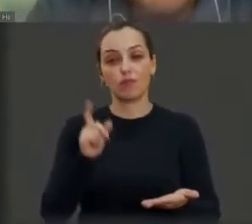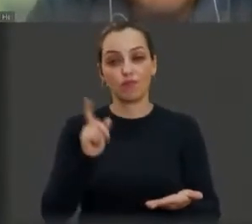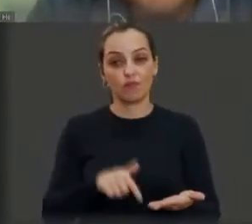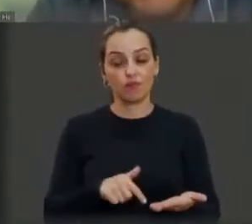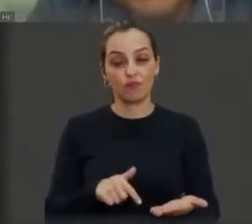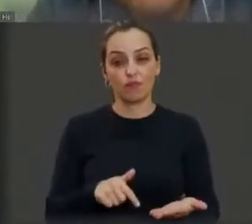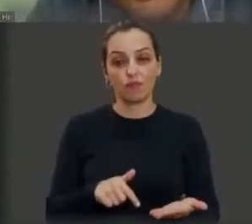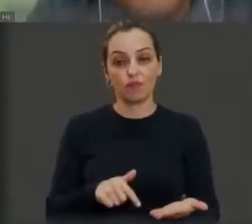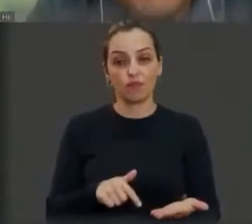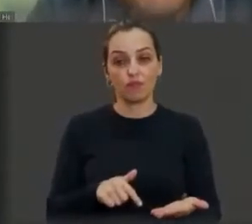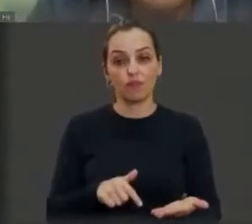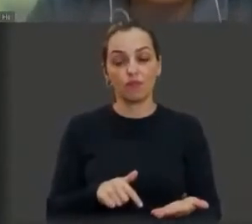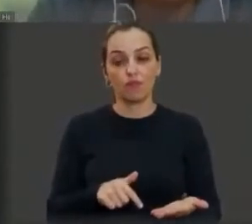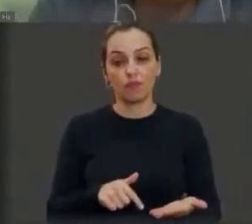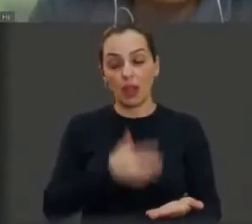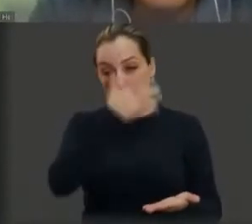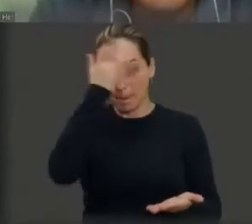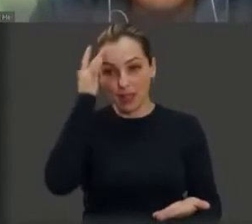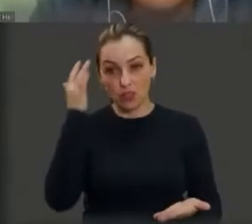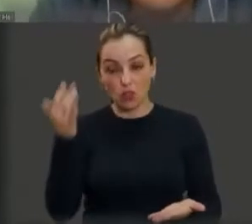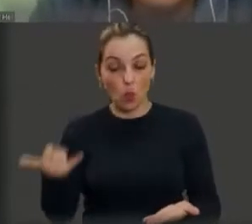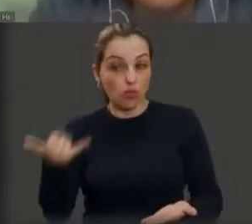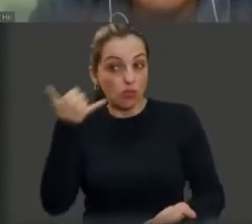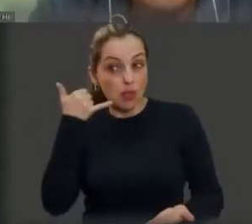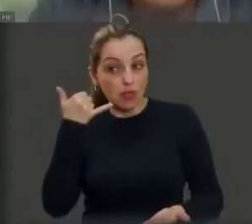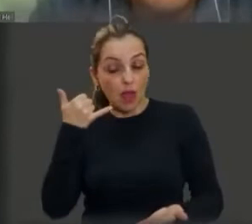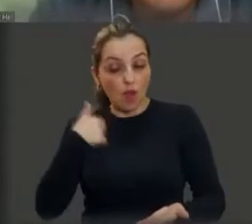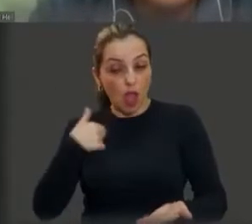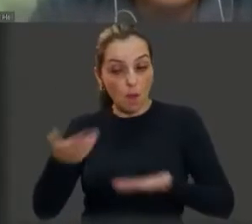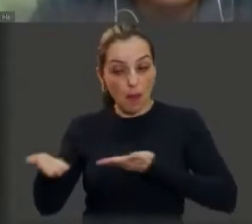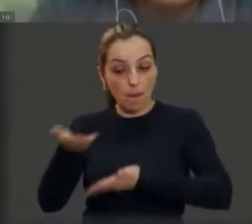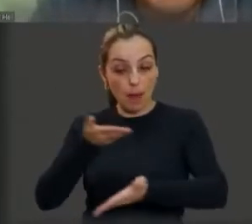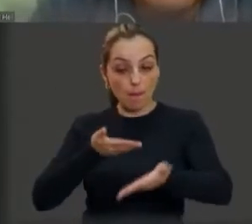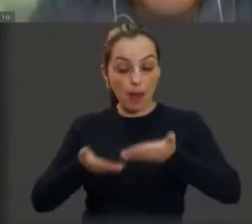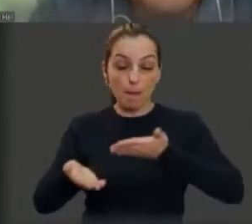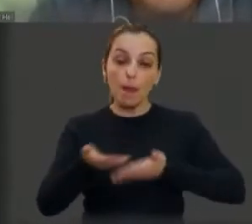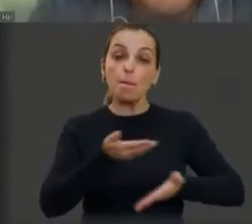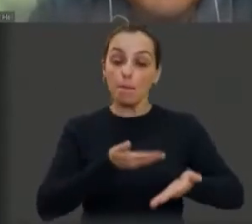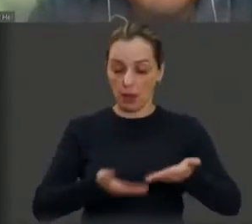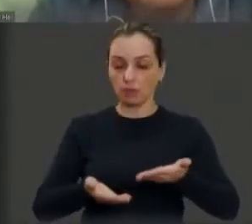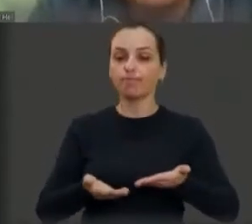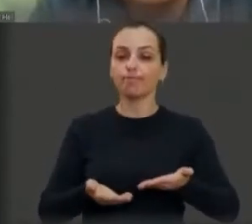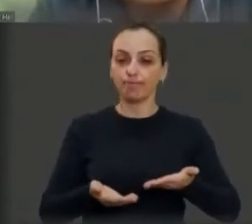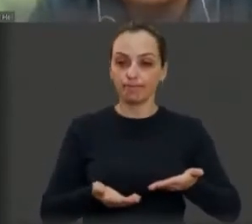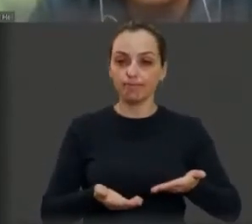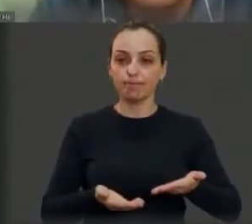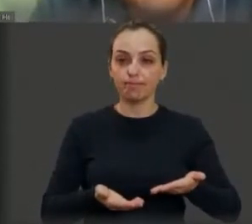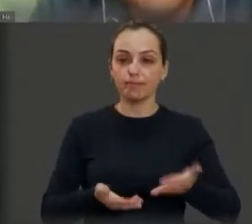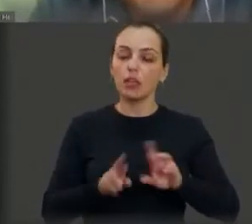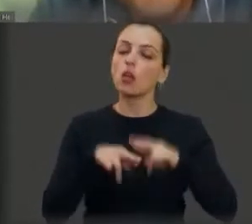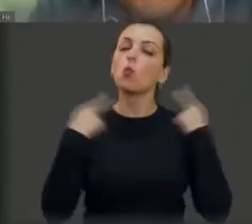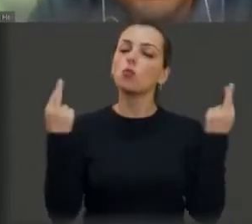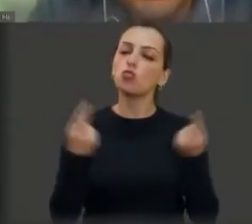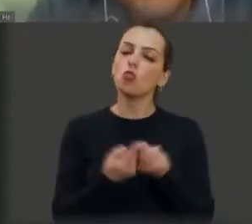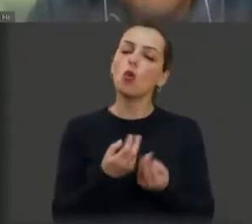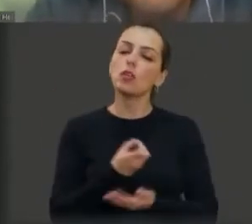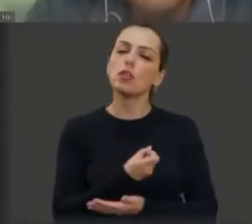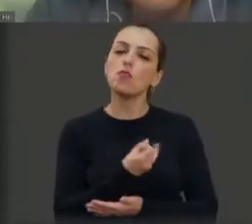o pessoal que teve meu telefone me ligava para intermediar esses embates junto à secretaria e ao prefeito. Fizemos diversas reuniões